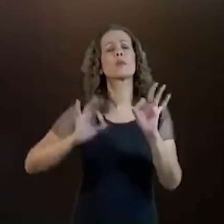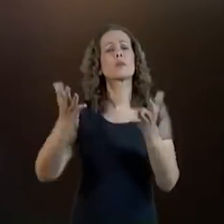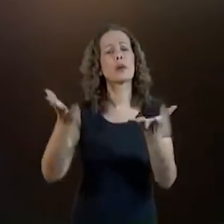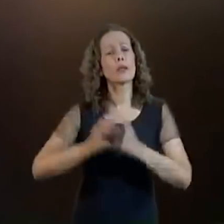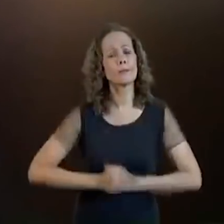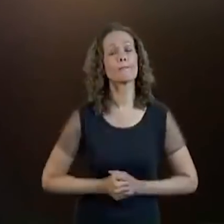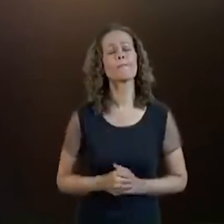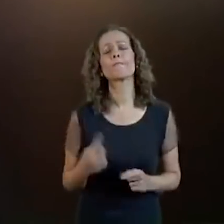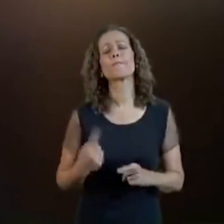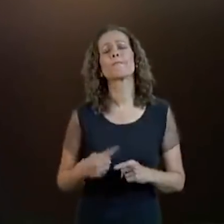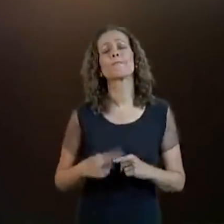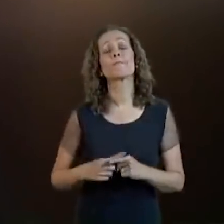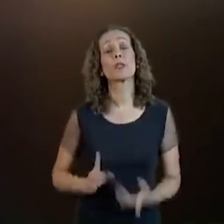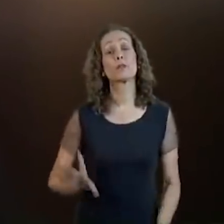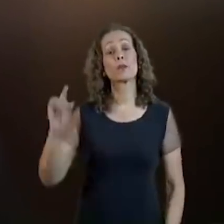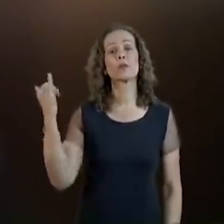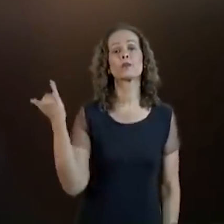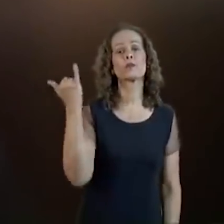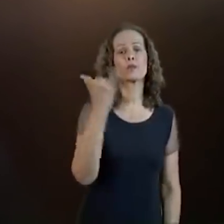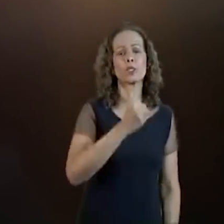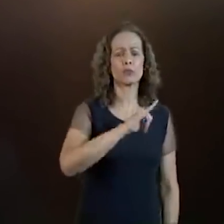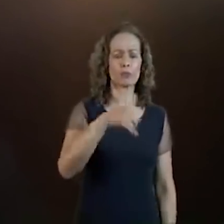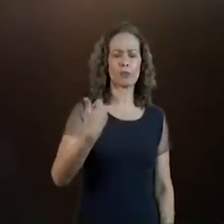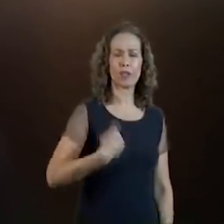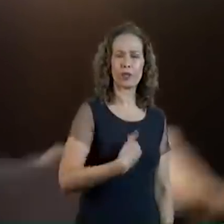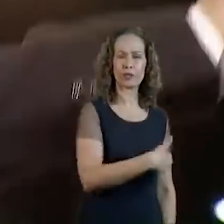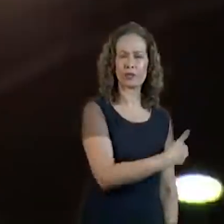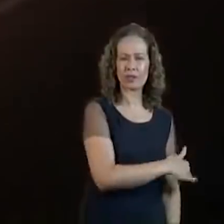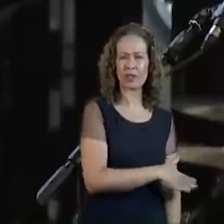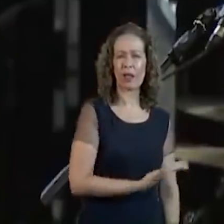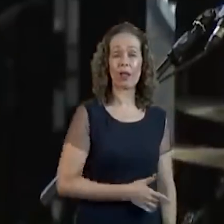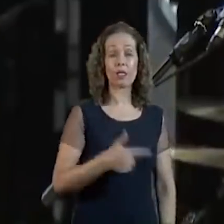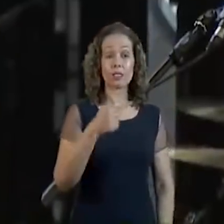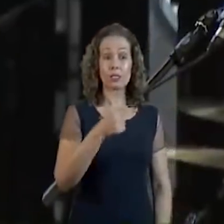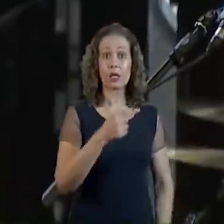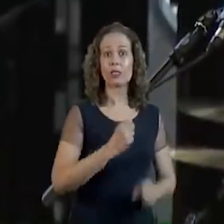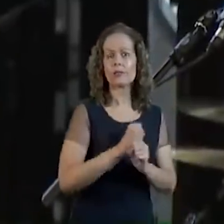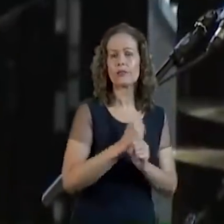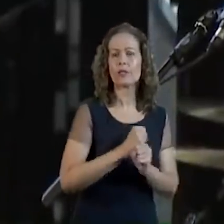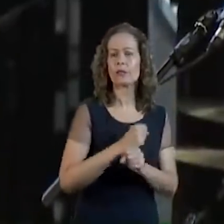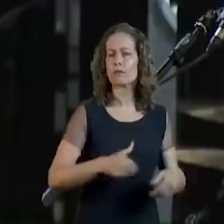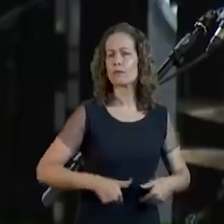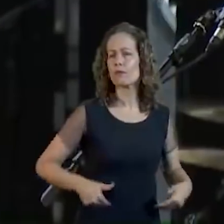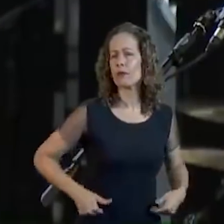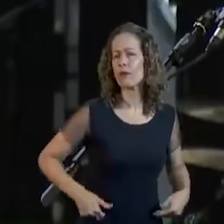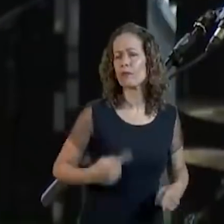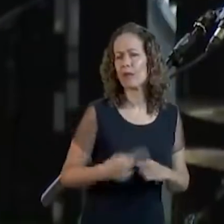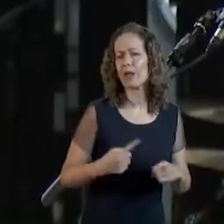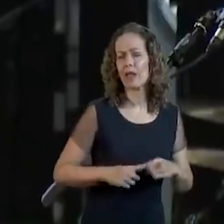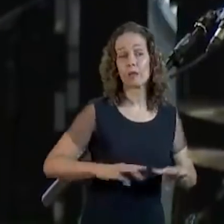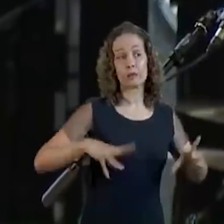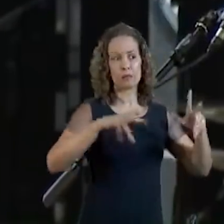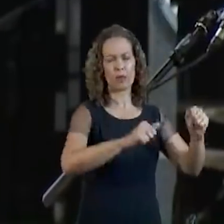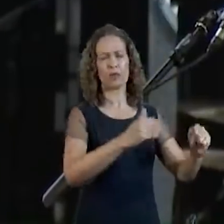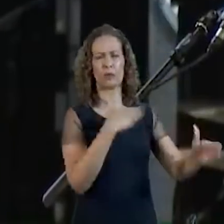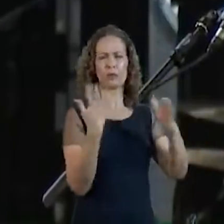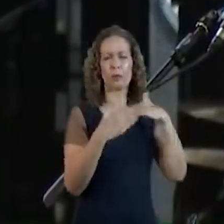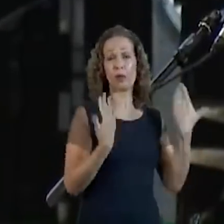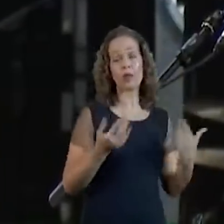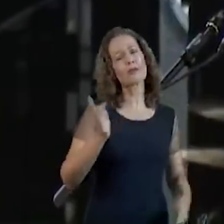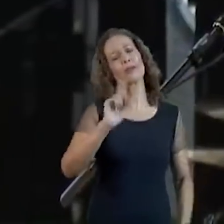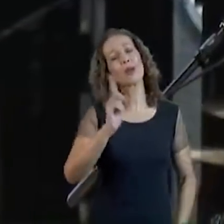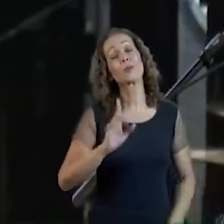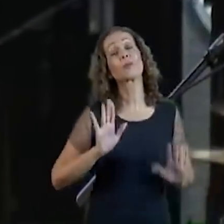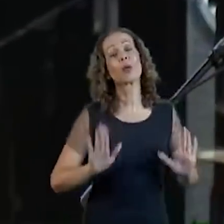vieria sete anos de fome É para José morrer de fome Não Para Ele ir lá E preparar o Egito Porque Ele teria antes Sete anos de